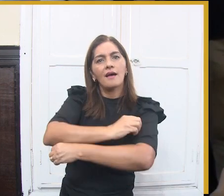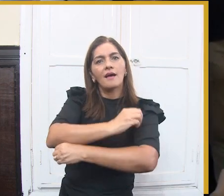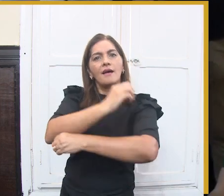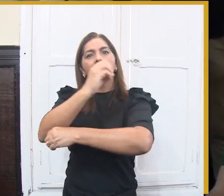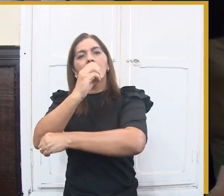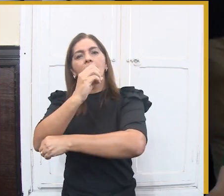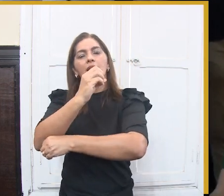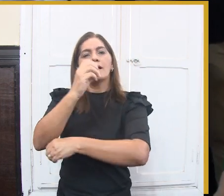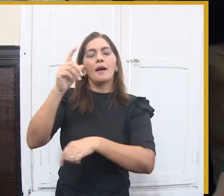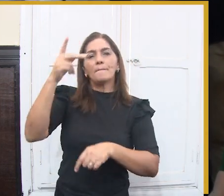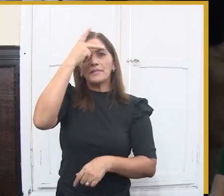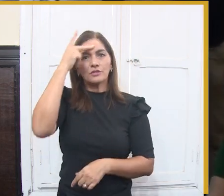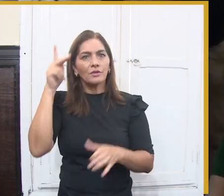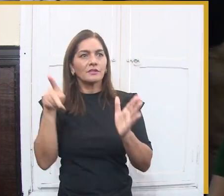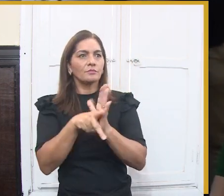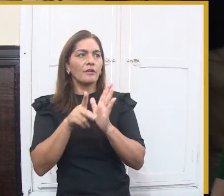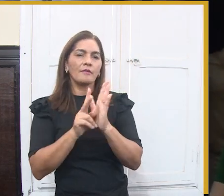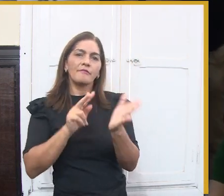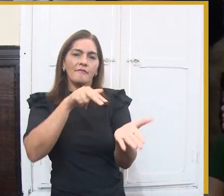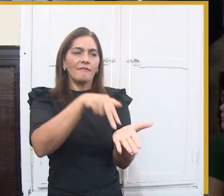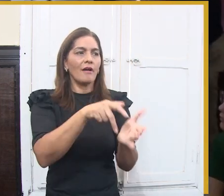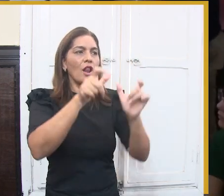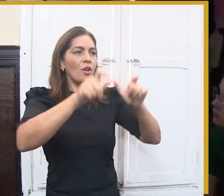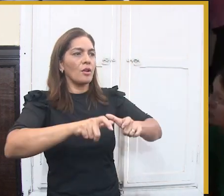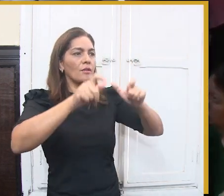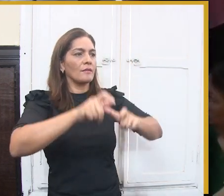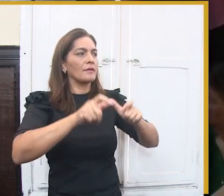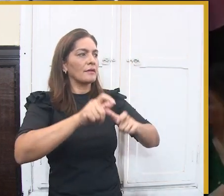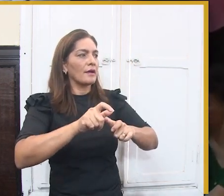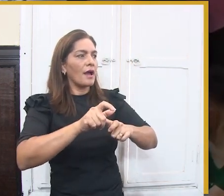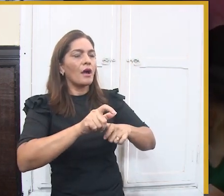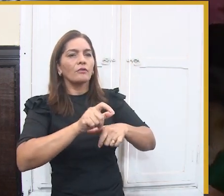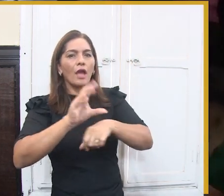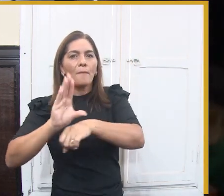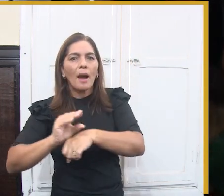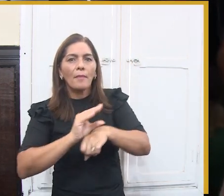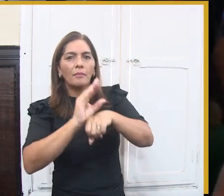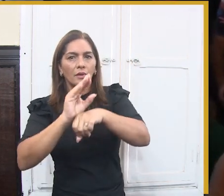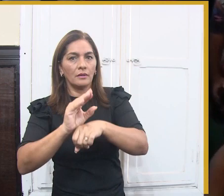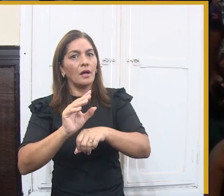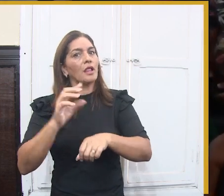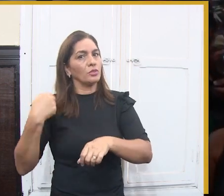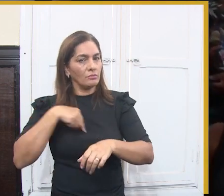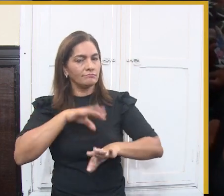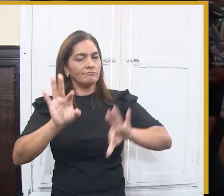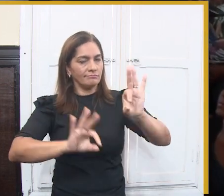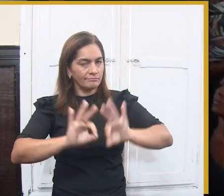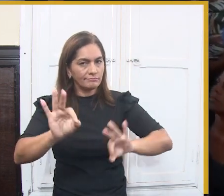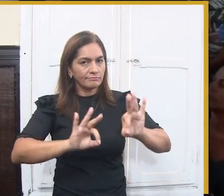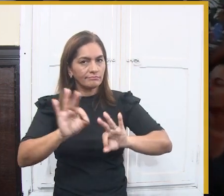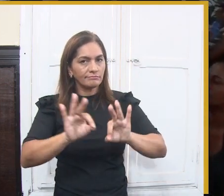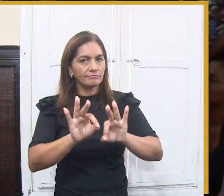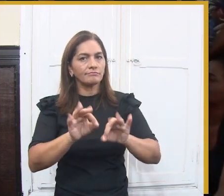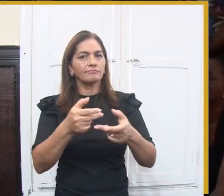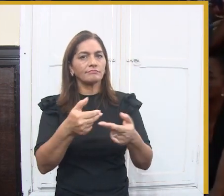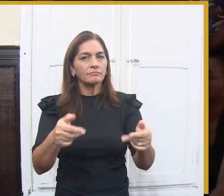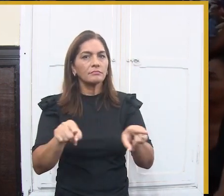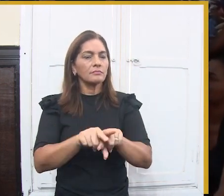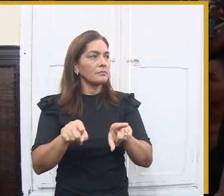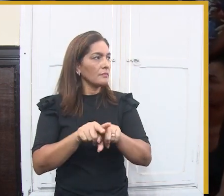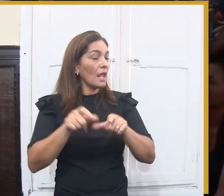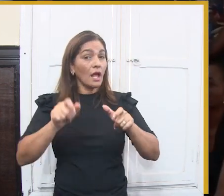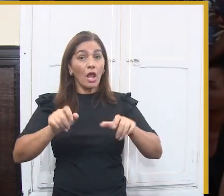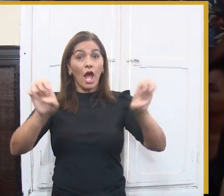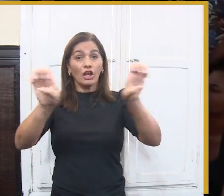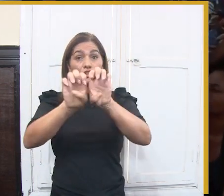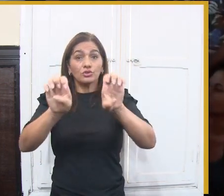conseguiremos lá, a gente vai usar uma parte do açude novo para a exploração de identidade visual, para os visitantes que vão